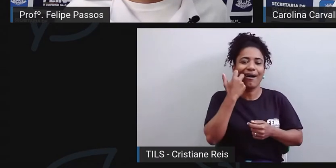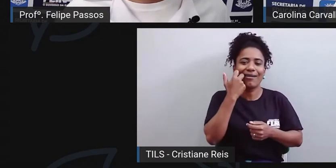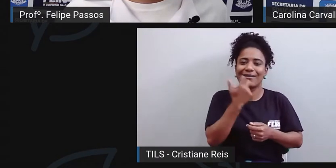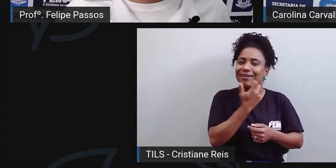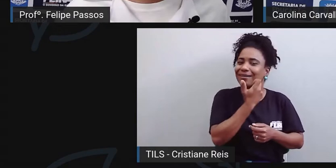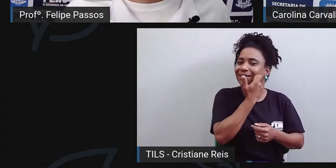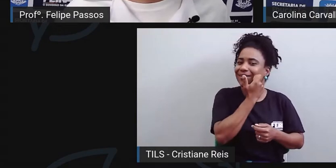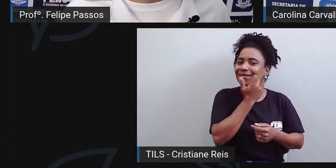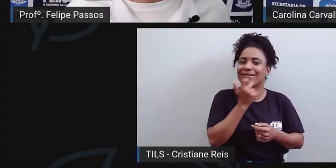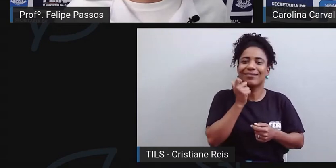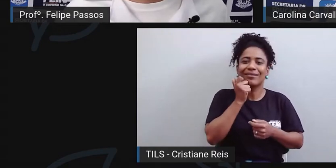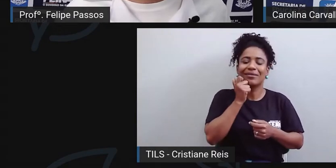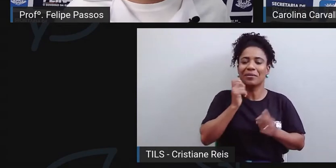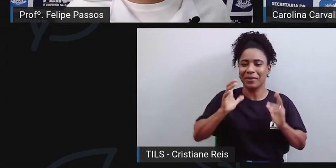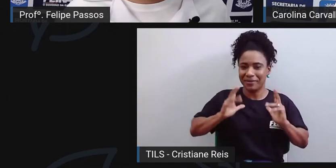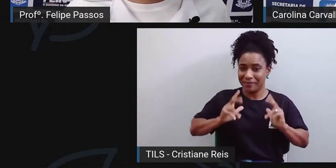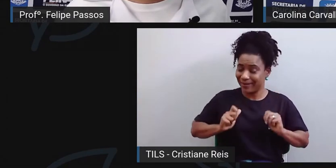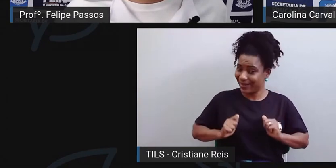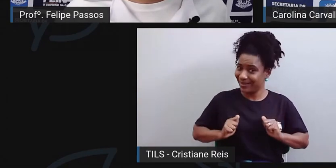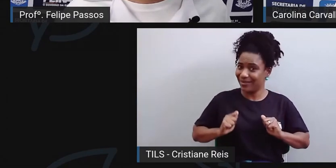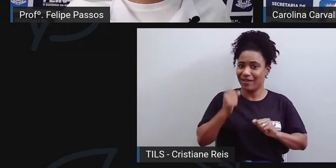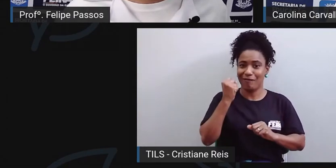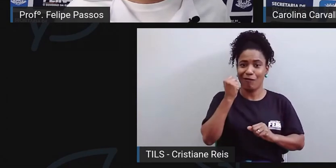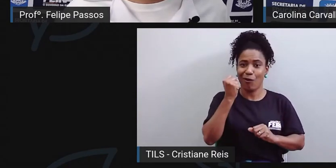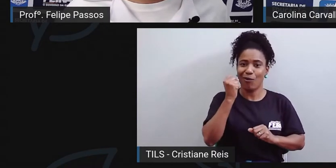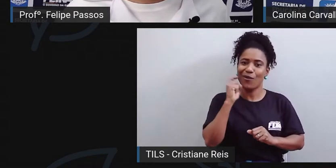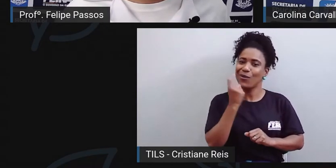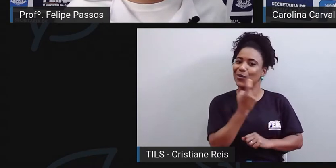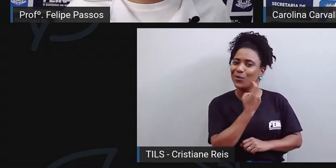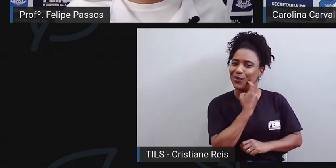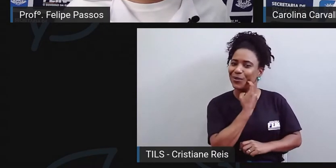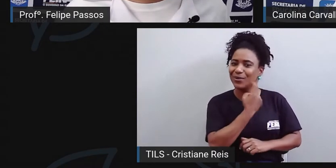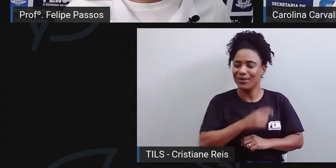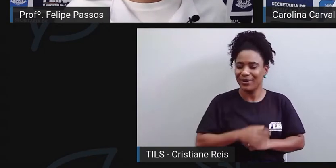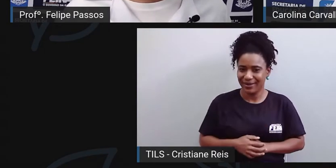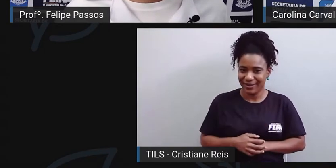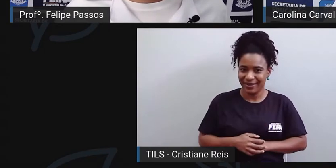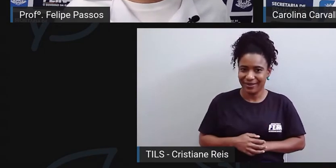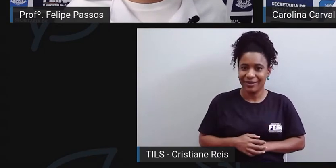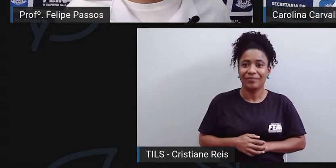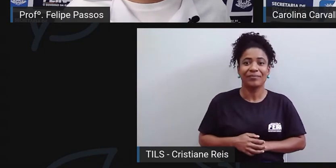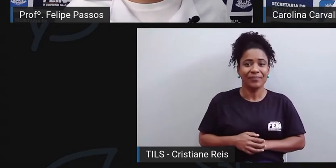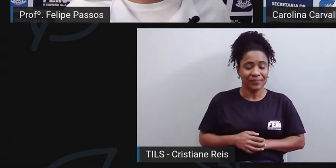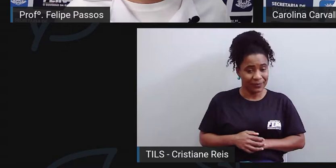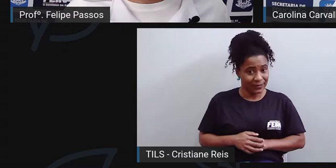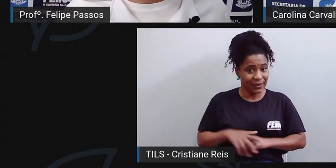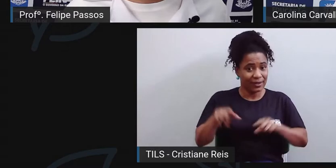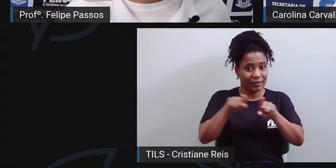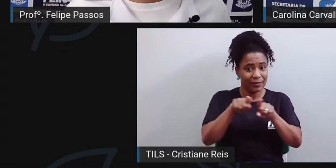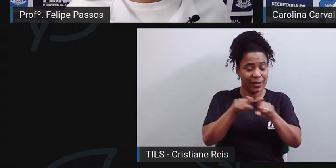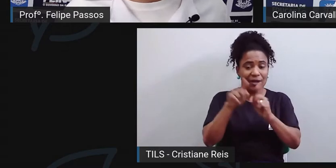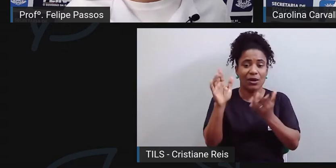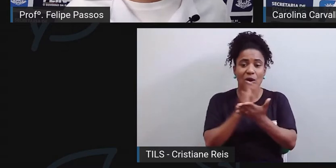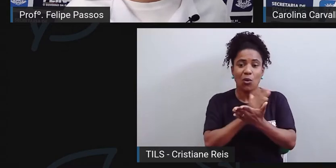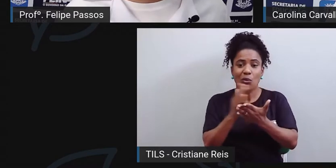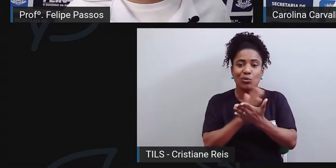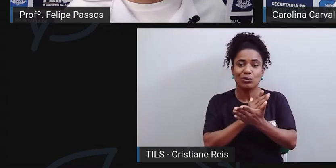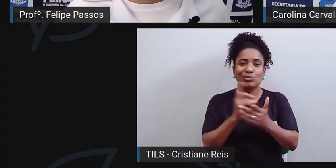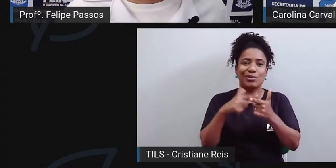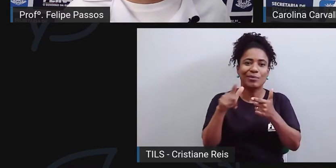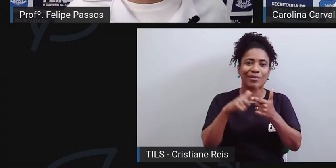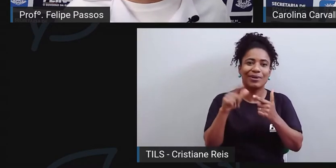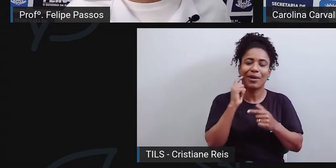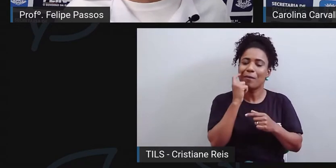resistentes à cara e tem a situação também de que alguns problemas bucais